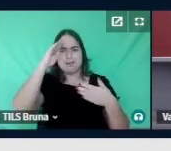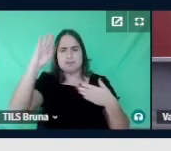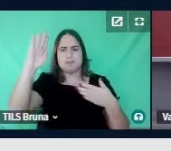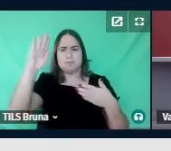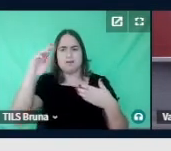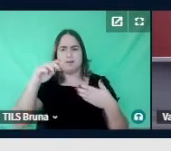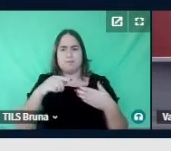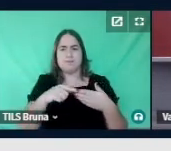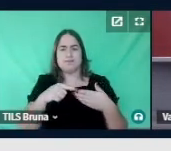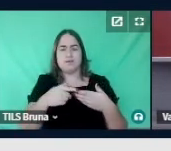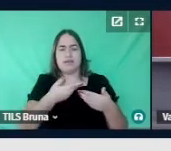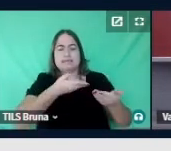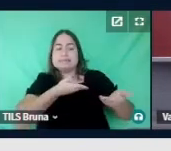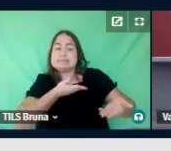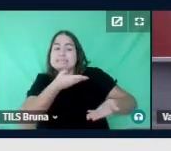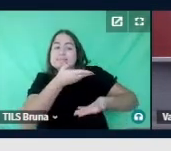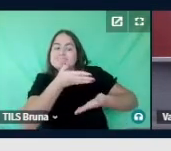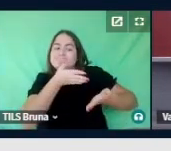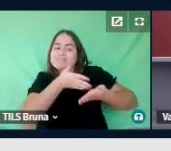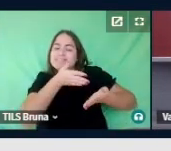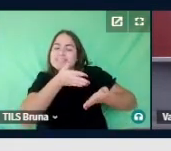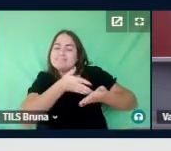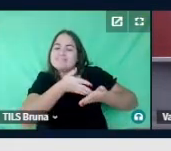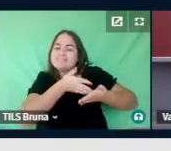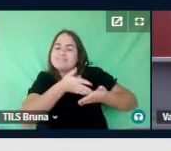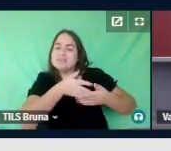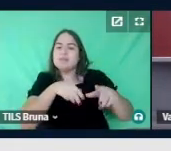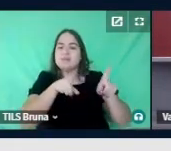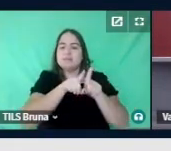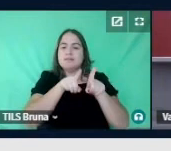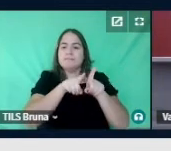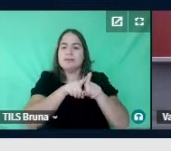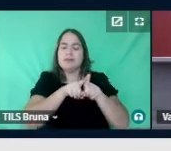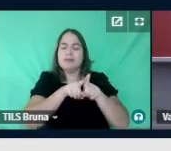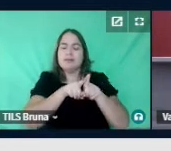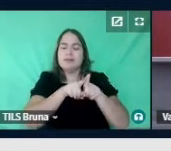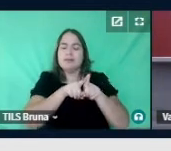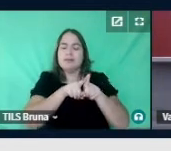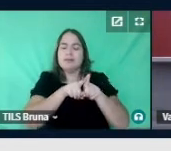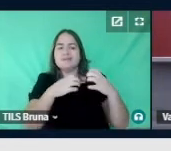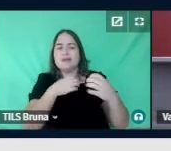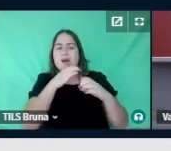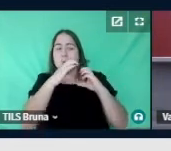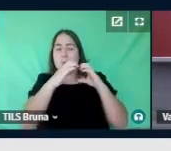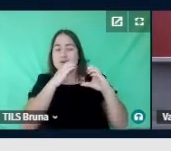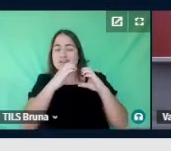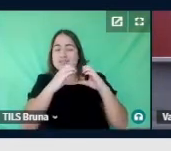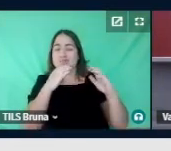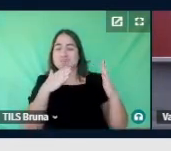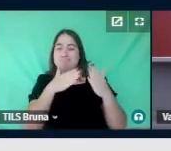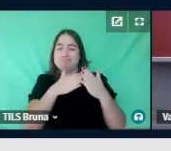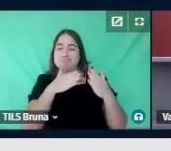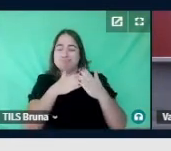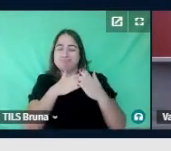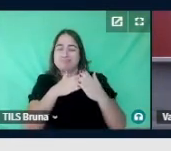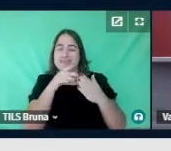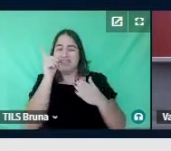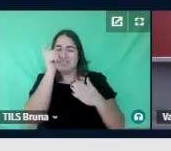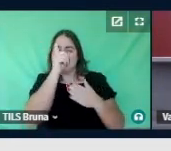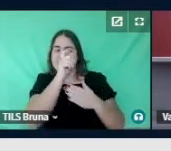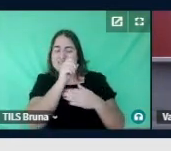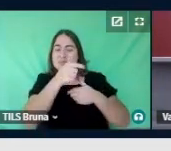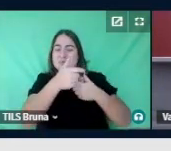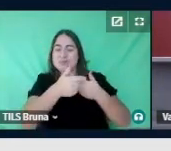na reciprocidade socioemocional, em comportamentos comunicativos não verbais, dificuldade em compartilhar brincadeiras